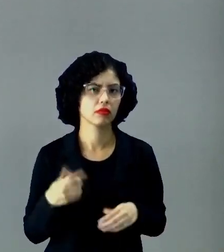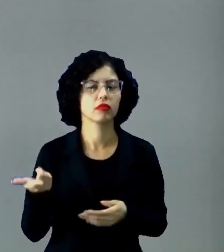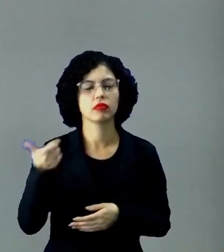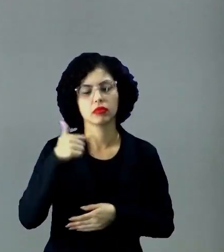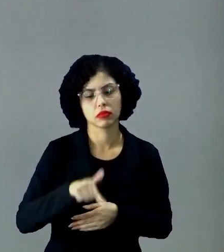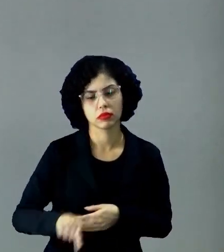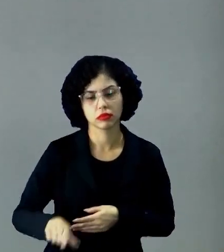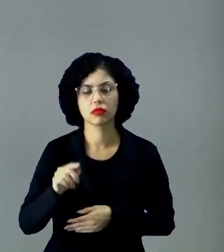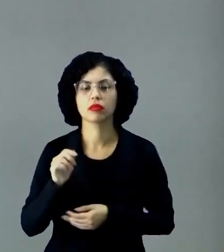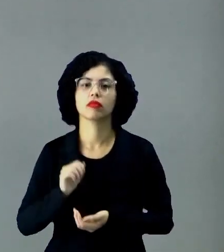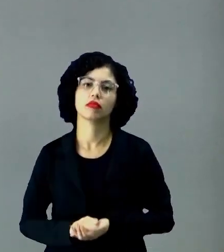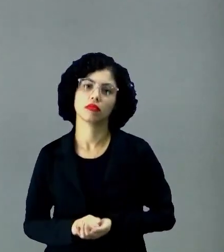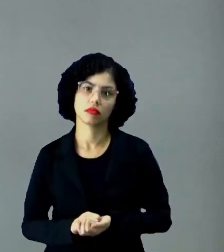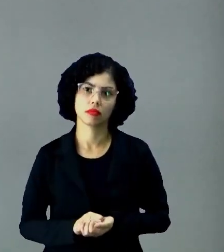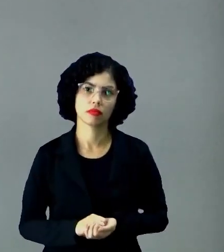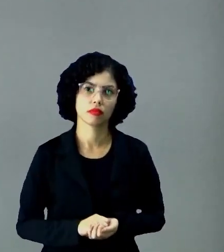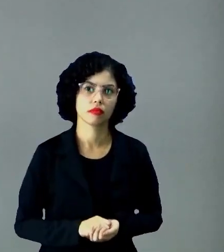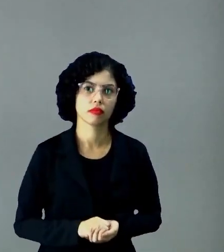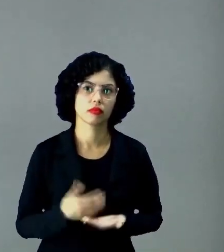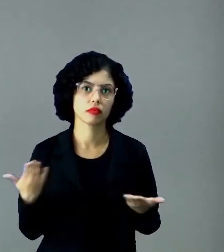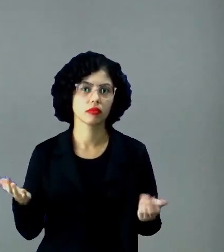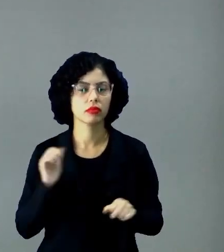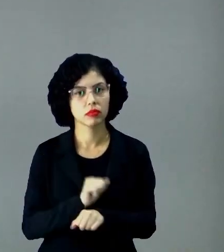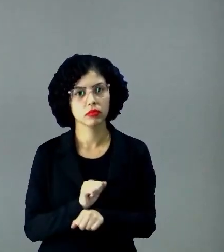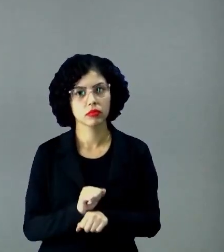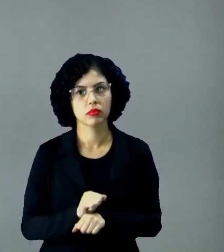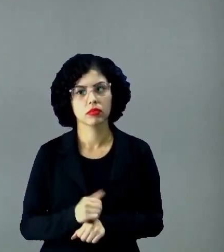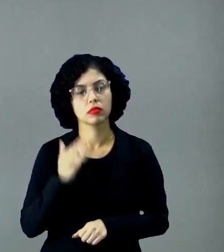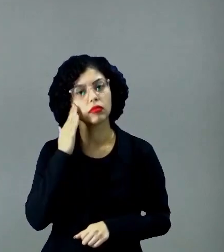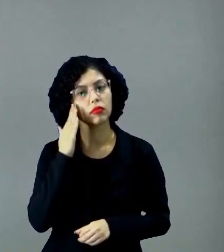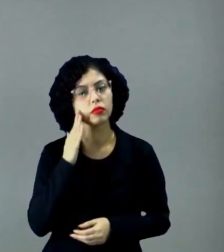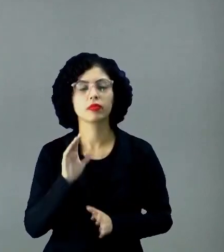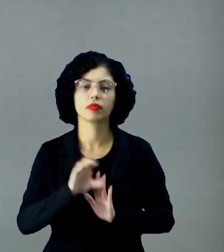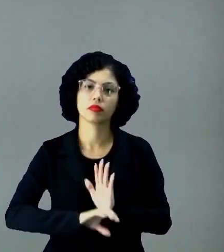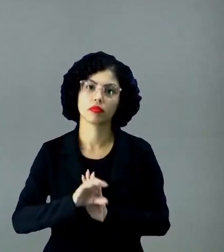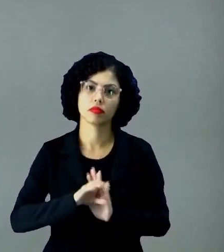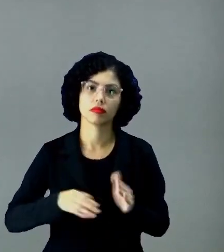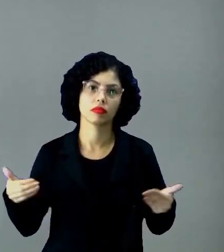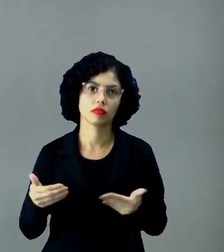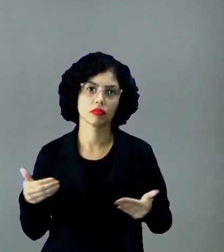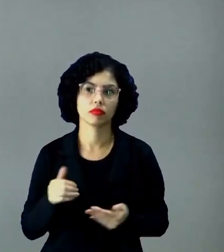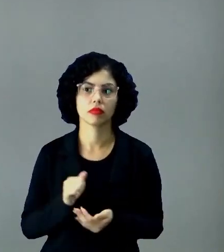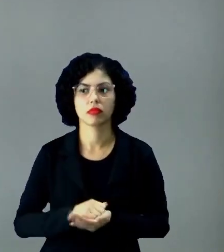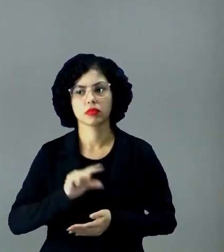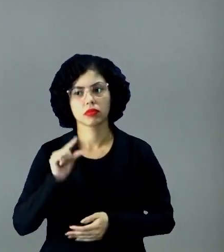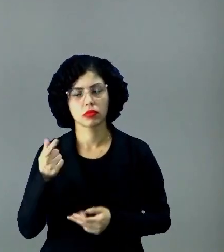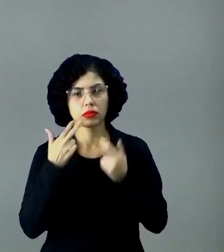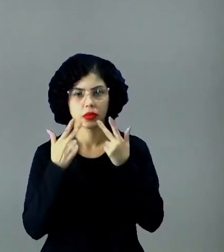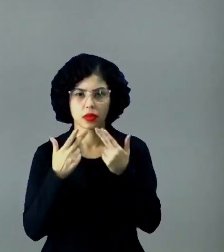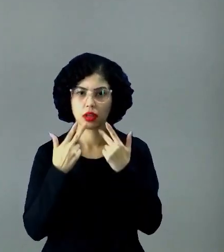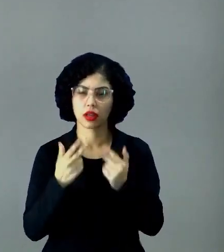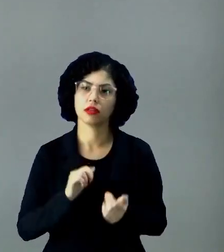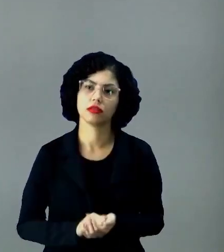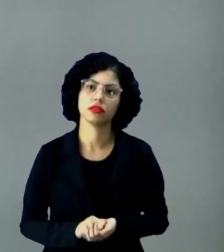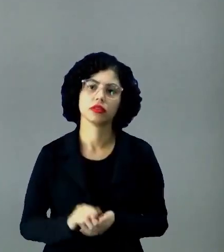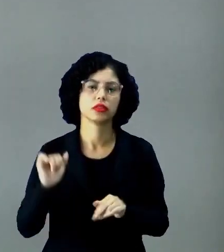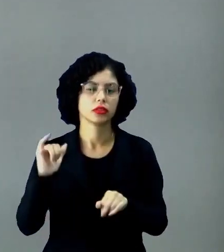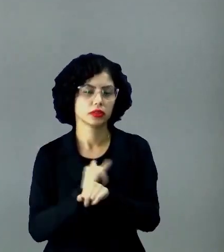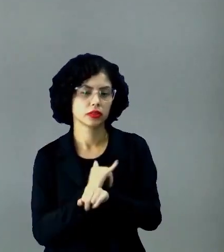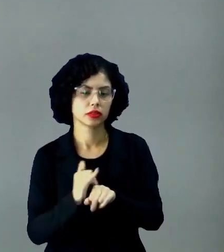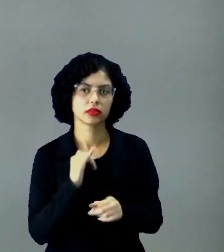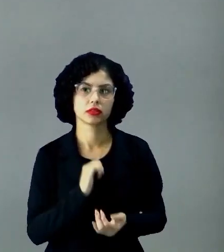releitura com bastante atenção. Espero que vocês tenham entendido nossa aula de hoje, pouquinho sobre notícia, um pouquinho sobre